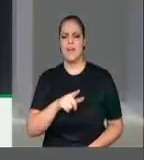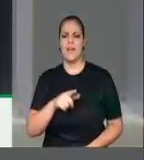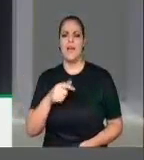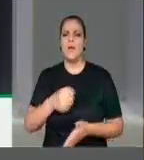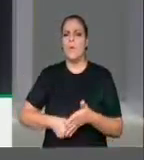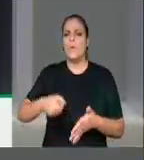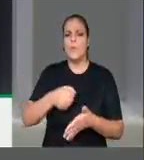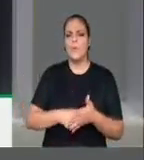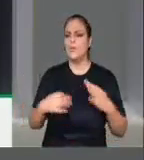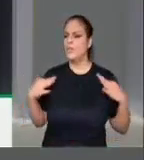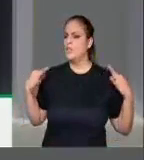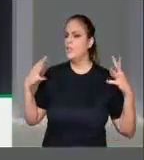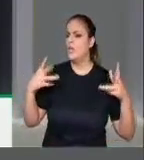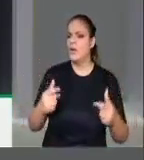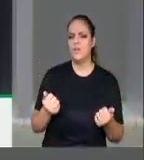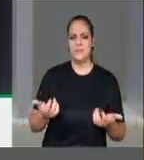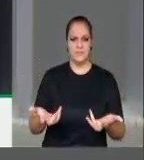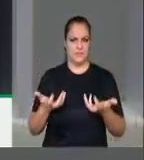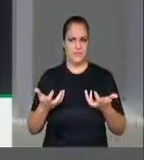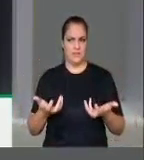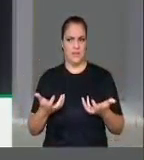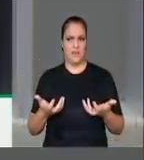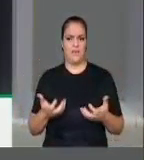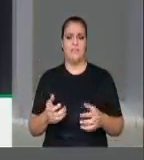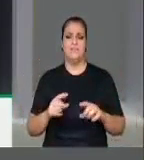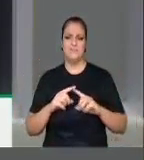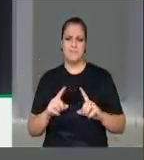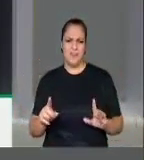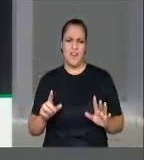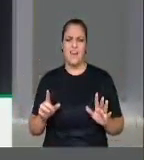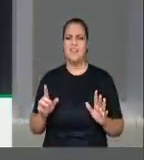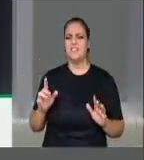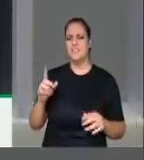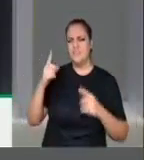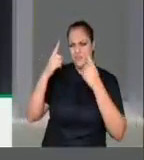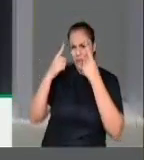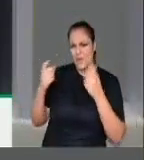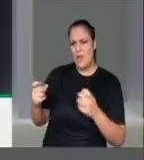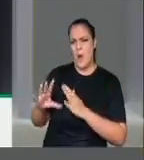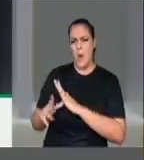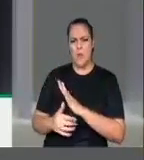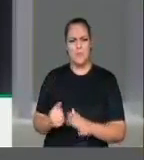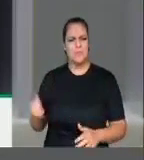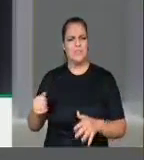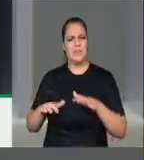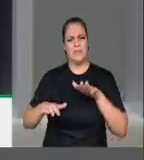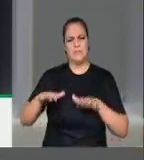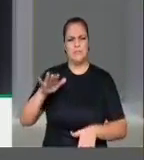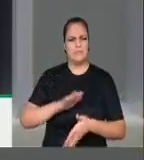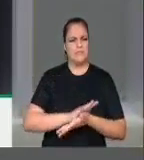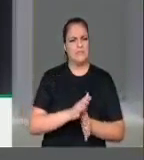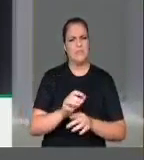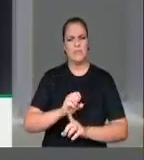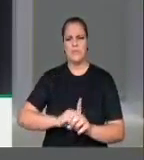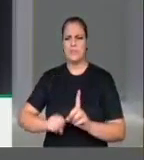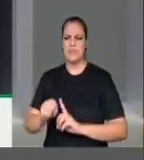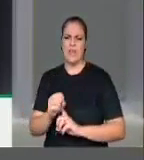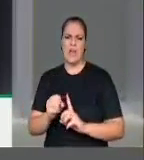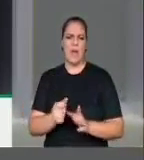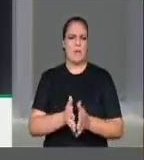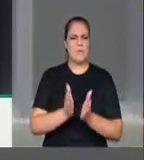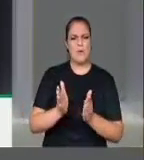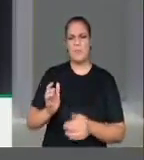qual todos aspiramos diante de toda a violência, corrupção, desigualdades sociais e